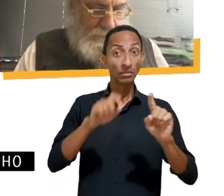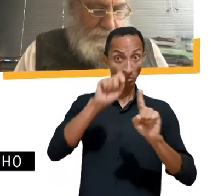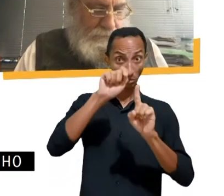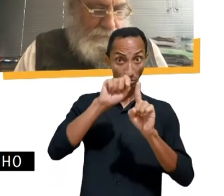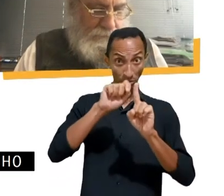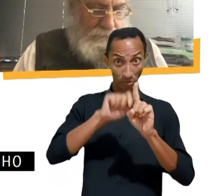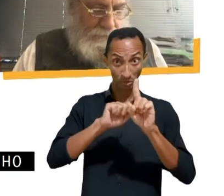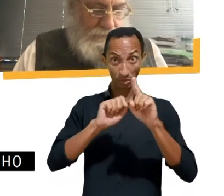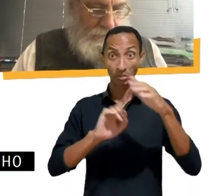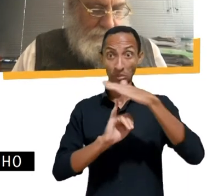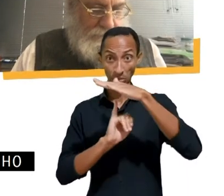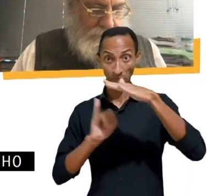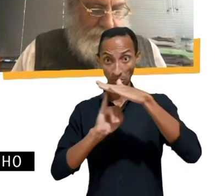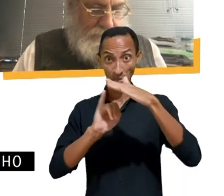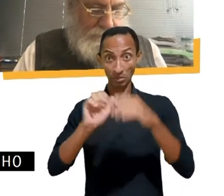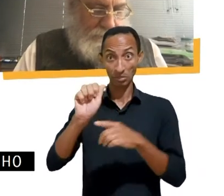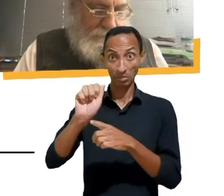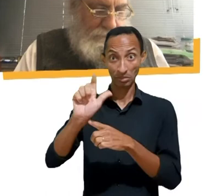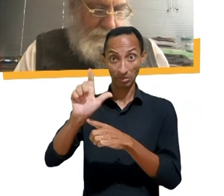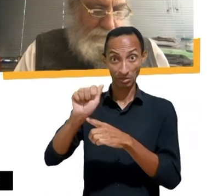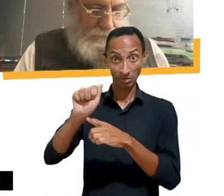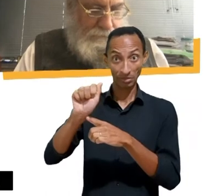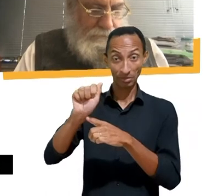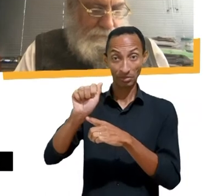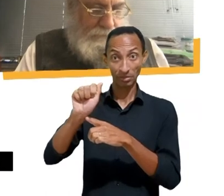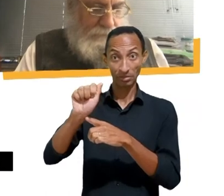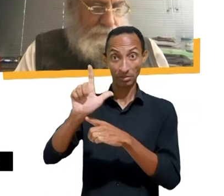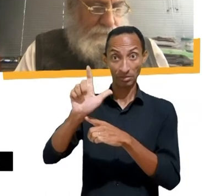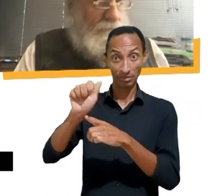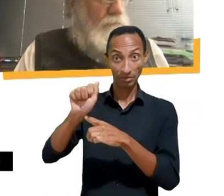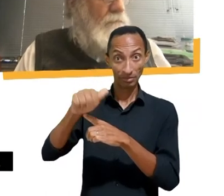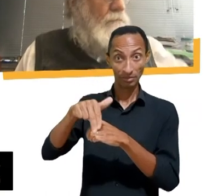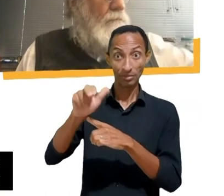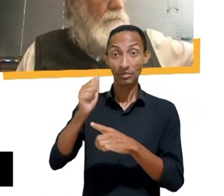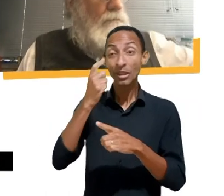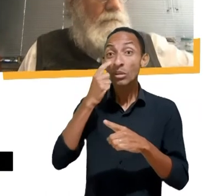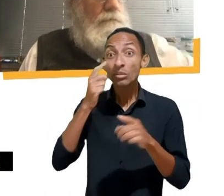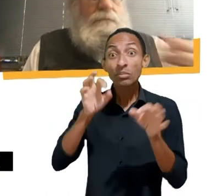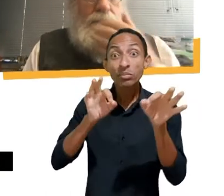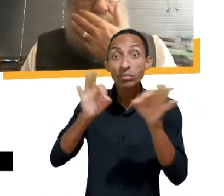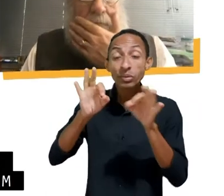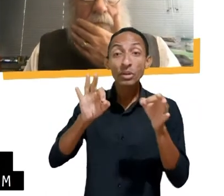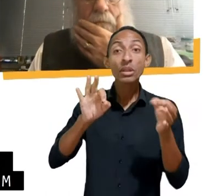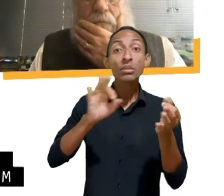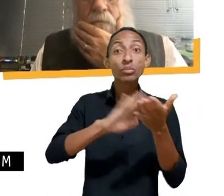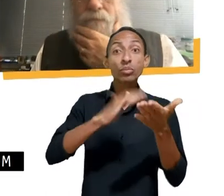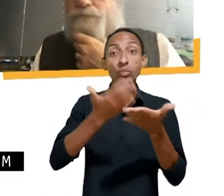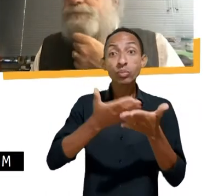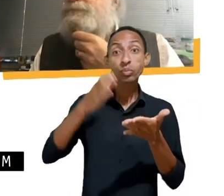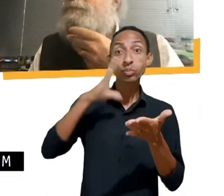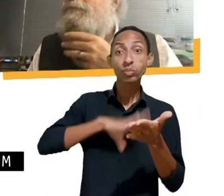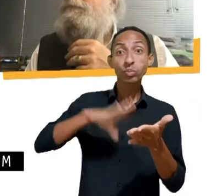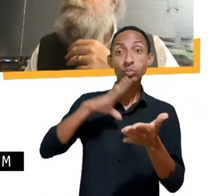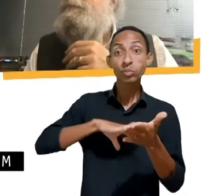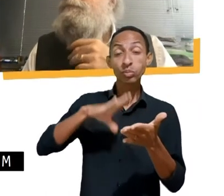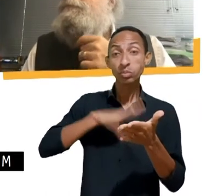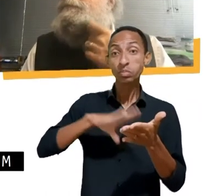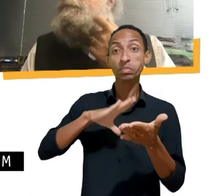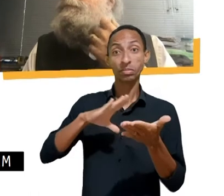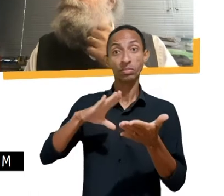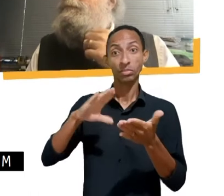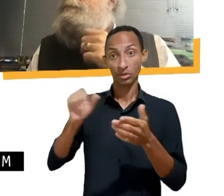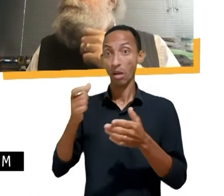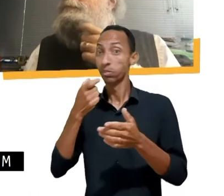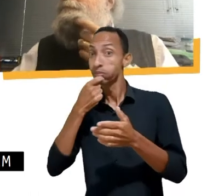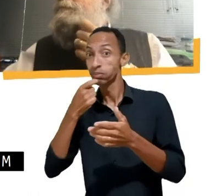Instituto Tecnologia e Sociedade, lançaram a tradução para o português do Age Appropriate Design Code britânico, também chamado de